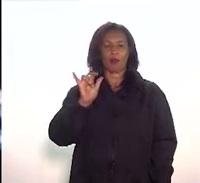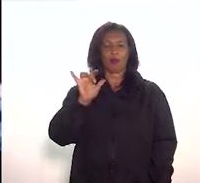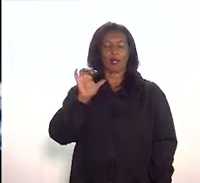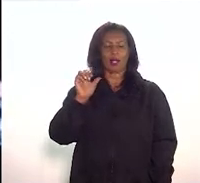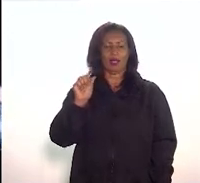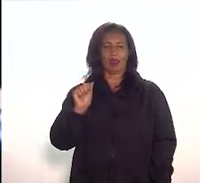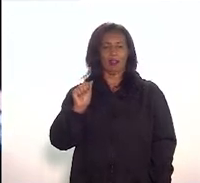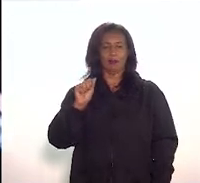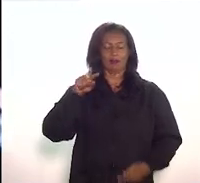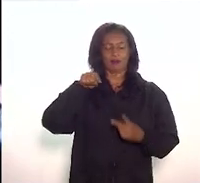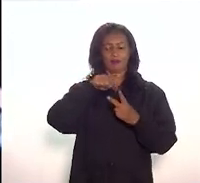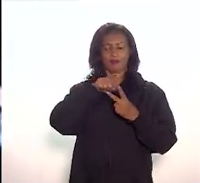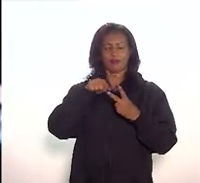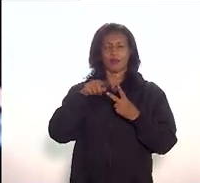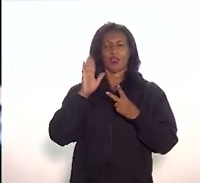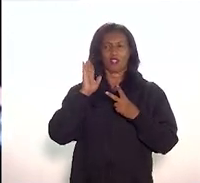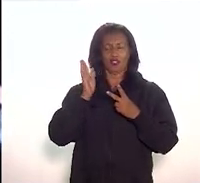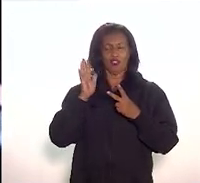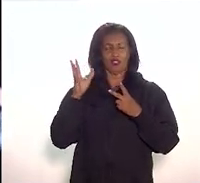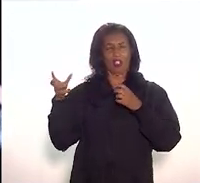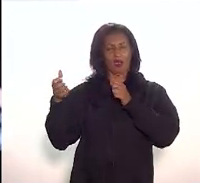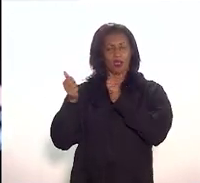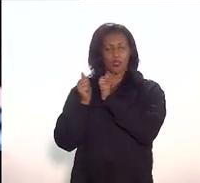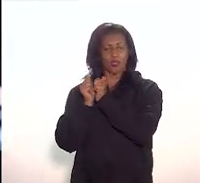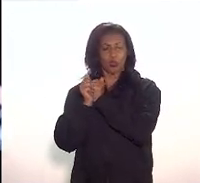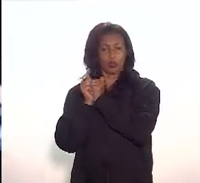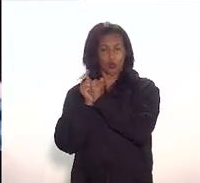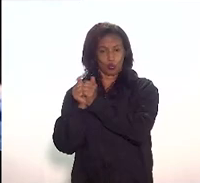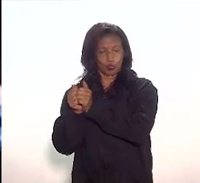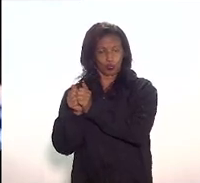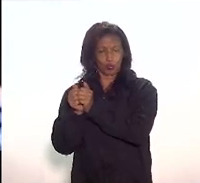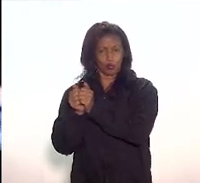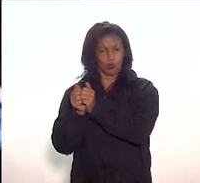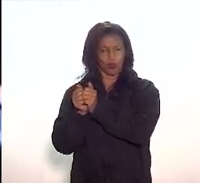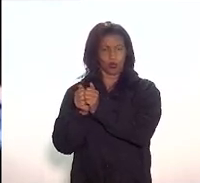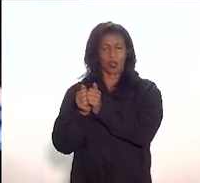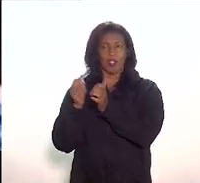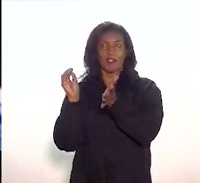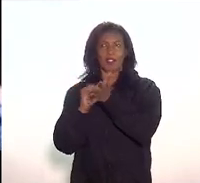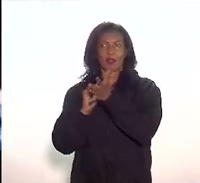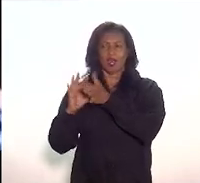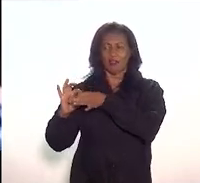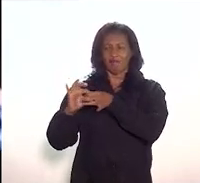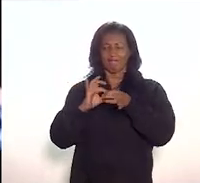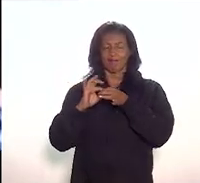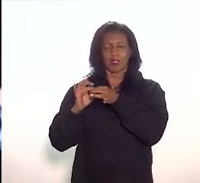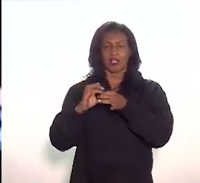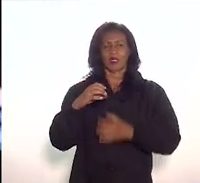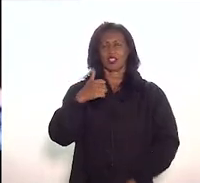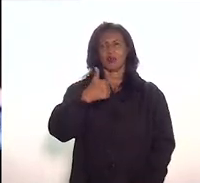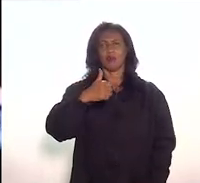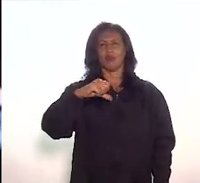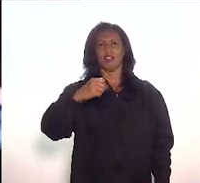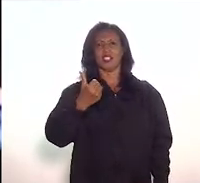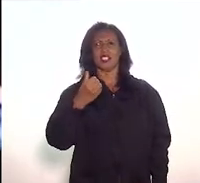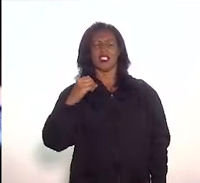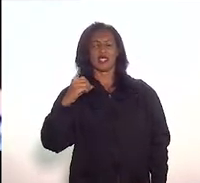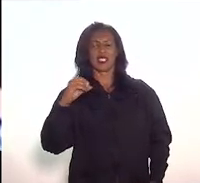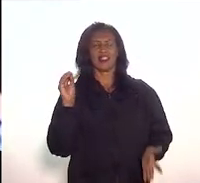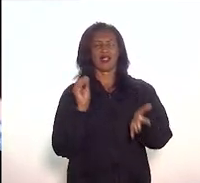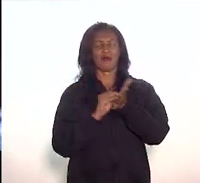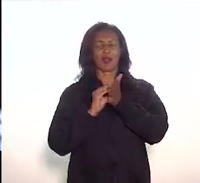curadores. Essa parceria representa uma aproximação que não havia desde a década de 60 entre o Palácio Tiradentes e o Palácio do Catete.